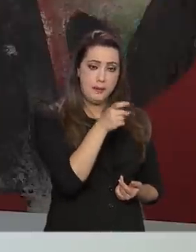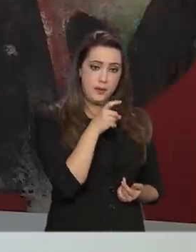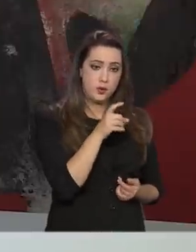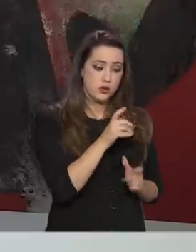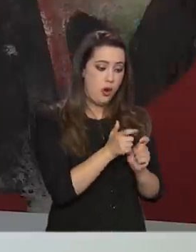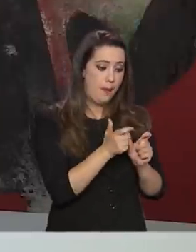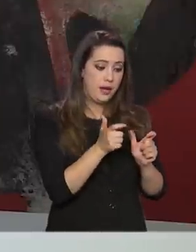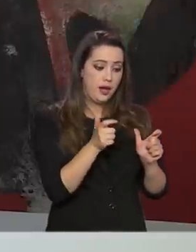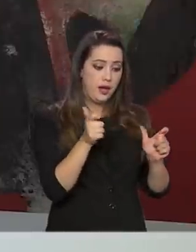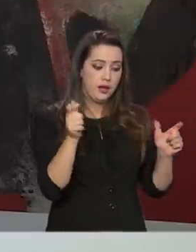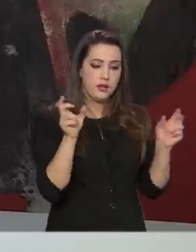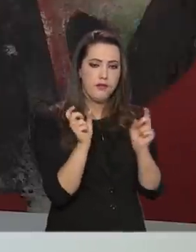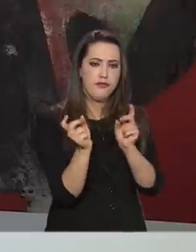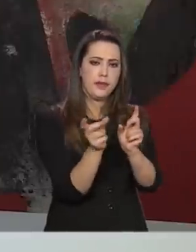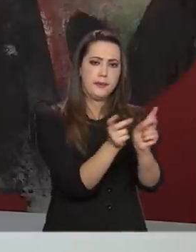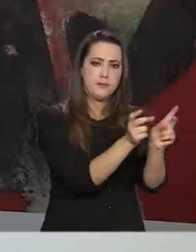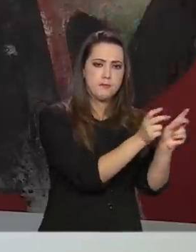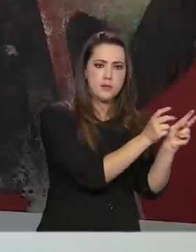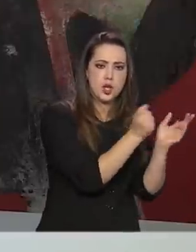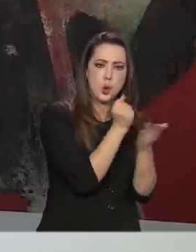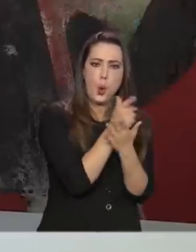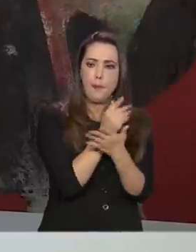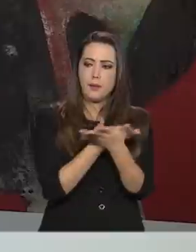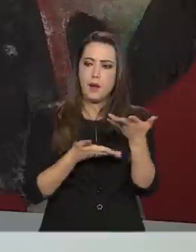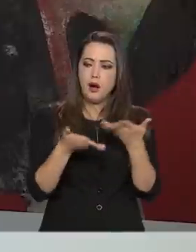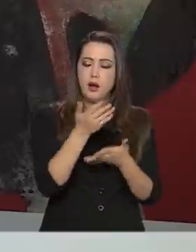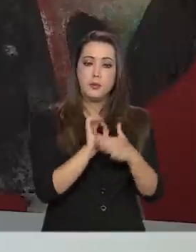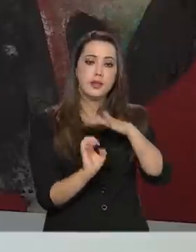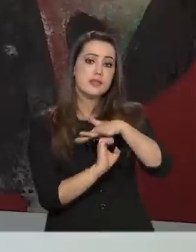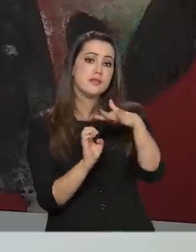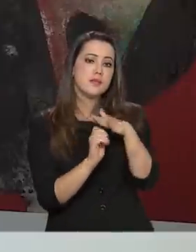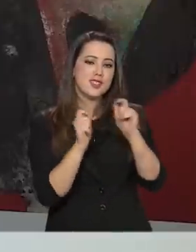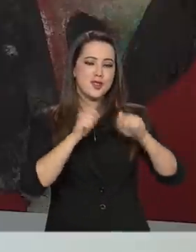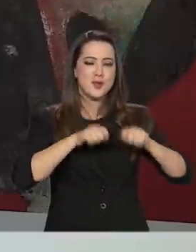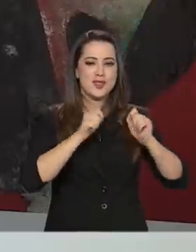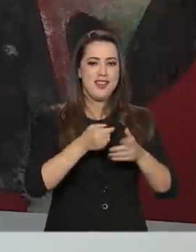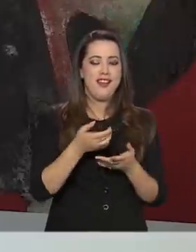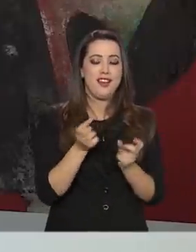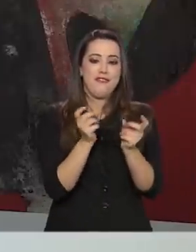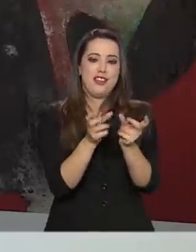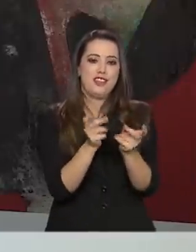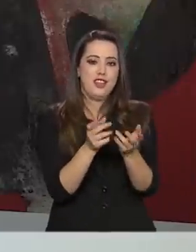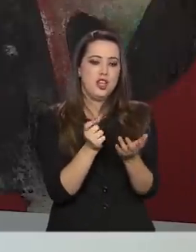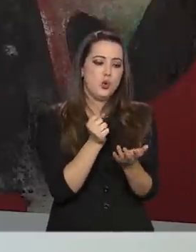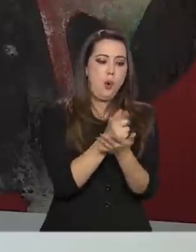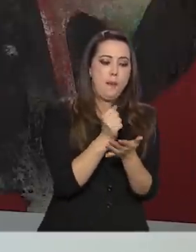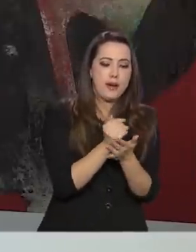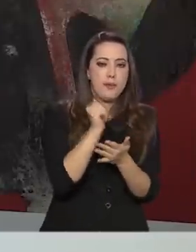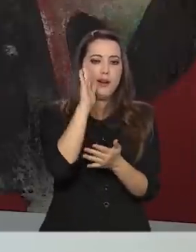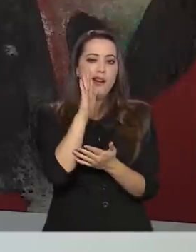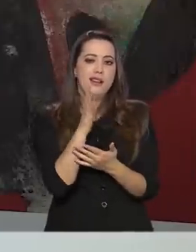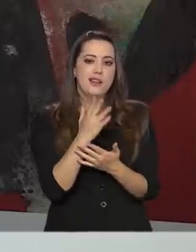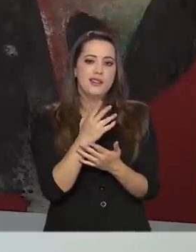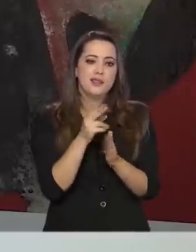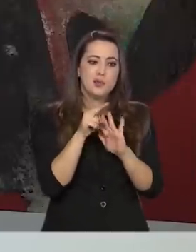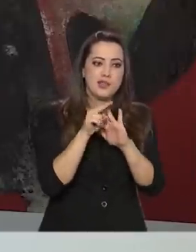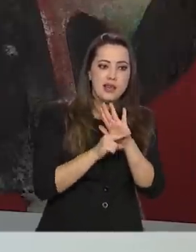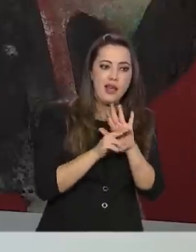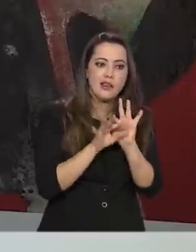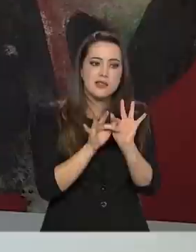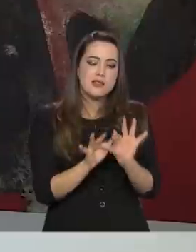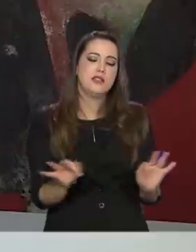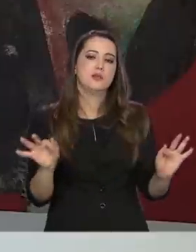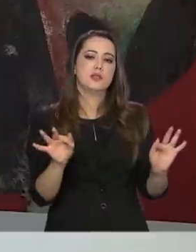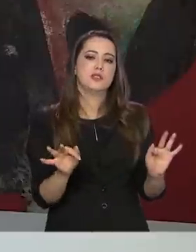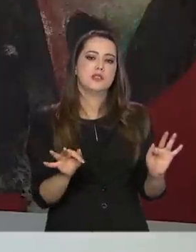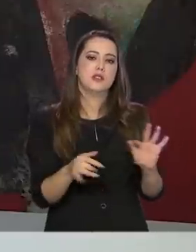comércio entre as empresas. As empresas passam a transacionar mais, porque o regime fica mais simplificado. Antes,